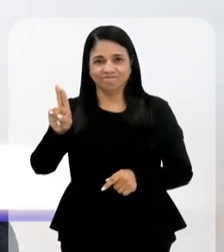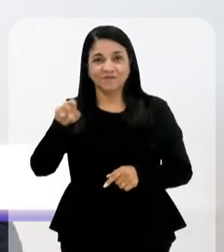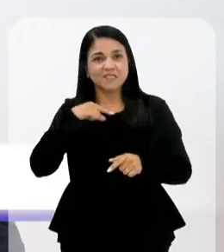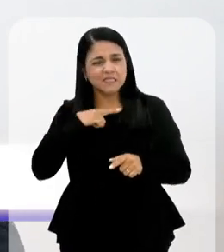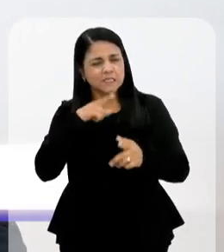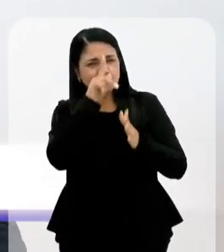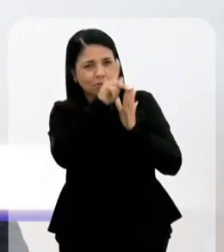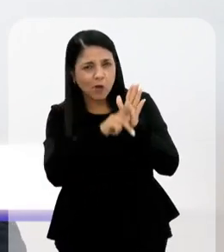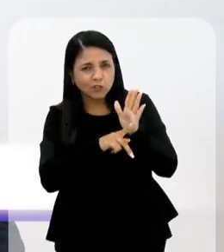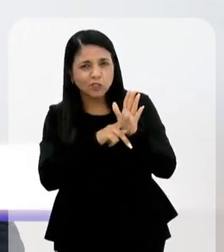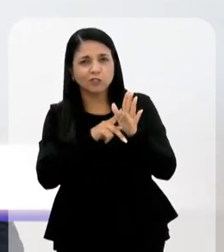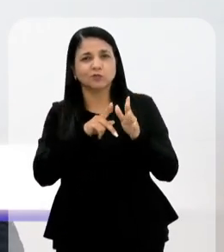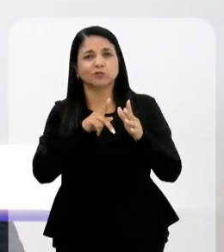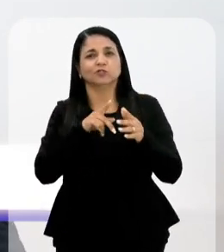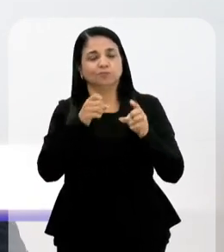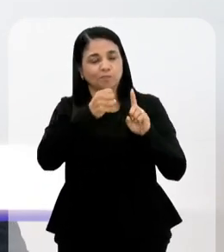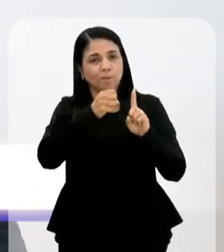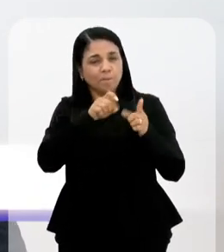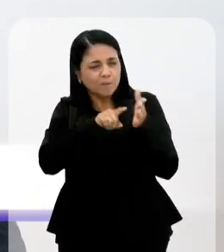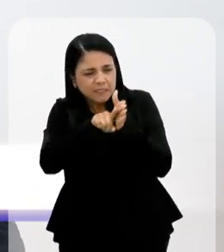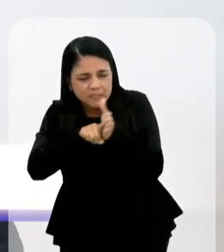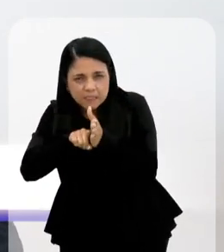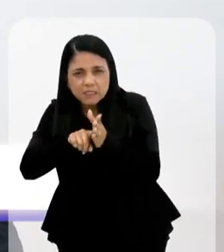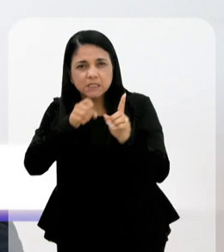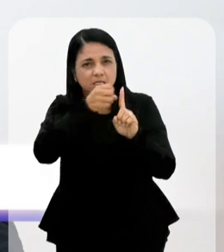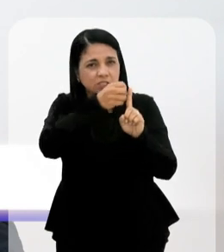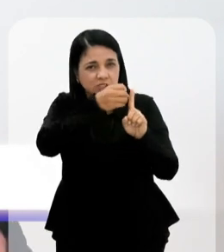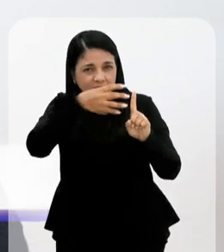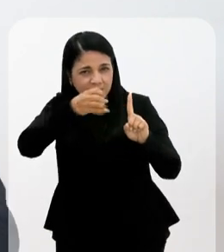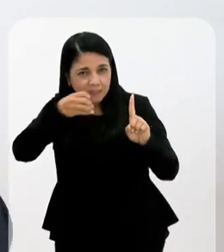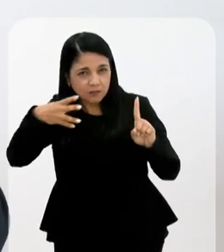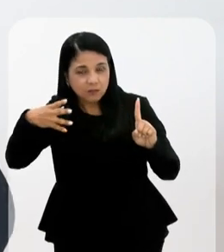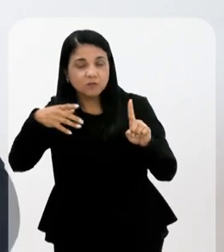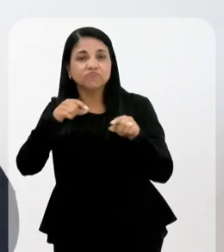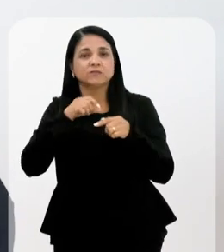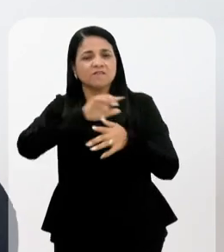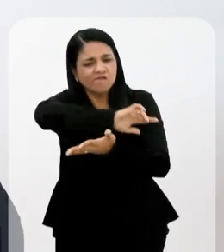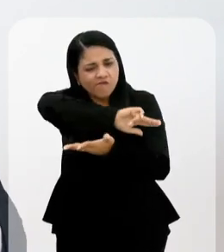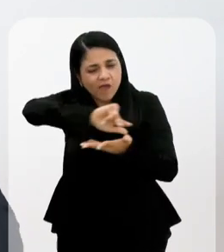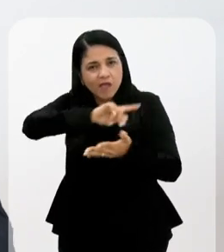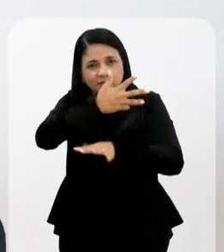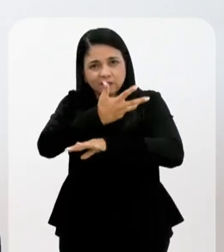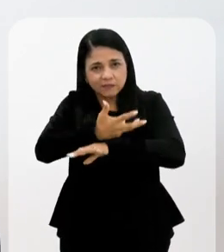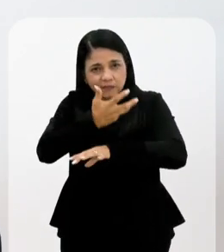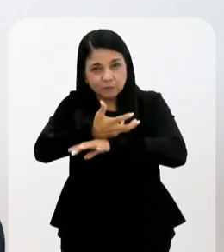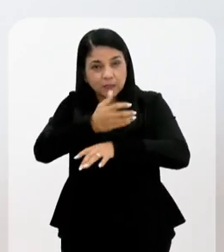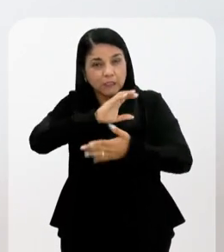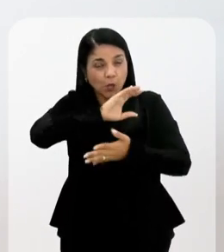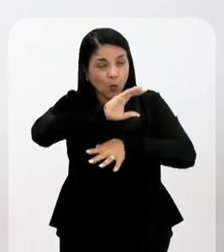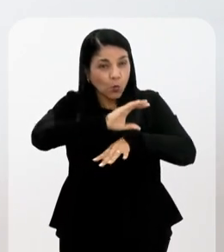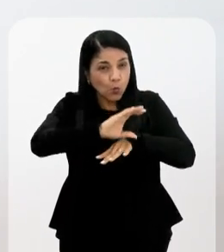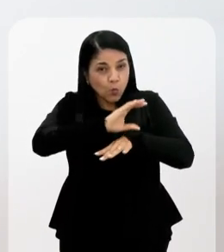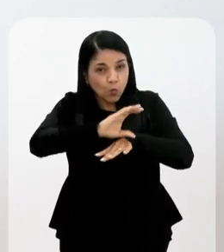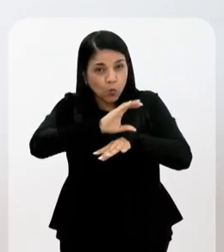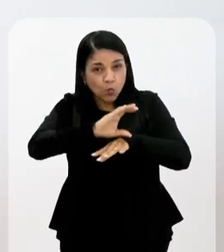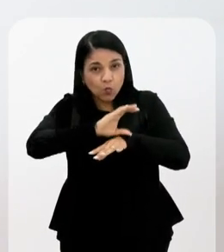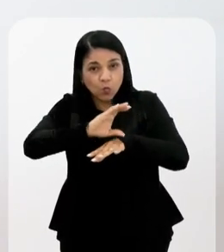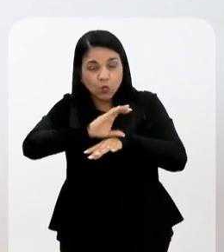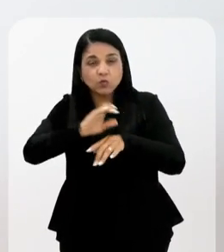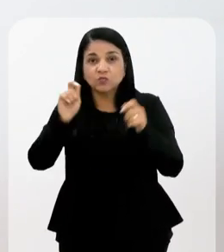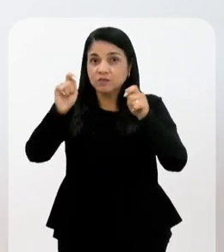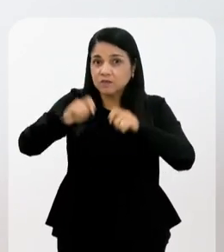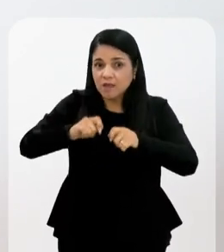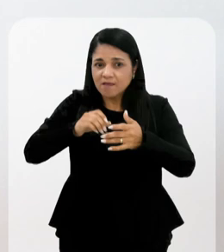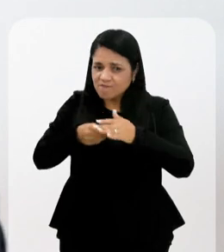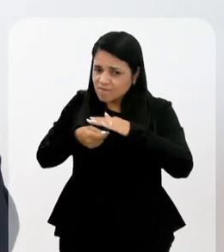gente tem projeto de pesquisa, projeto de extensão, a gente tem essa multidisciplinaridade de cursos, então a gente demanda